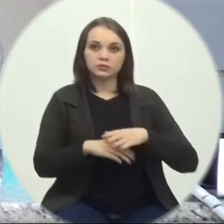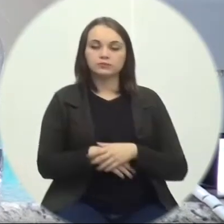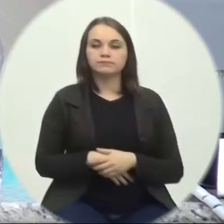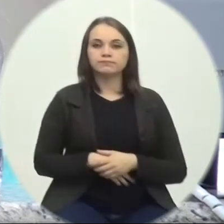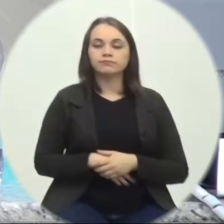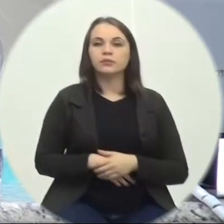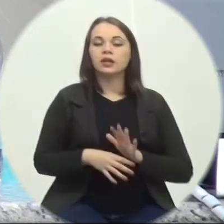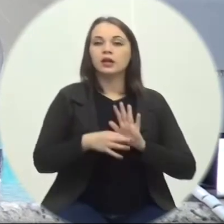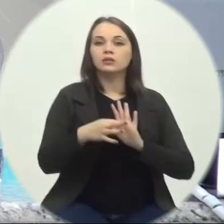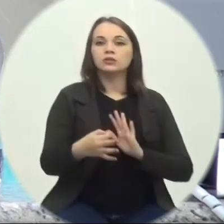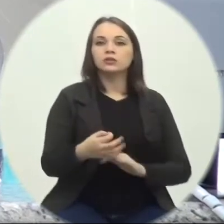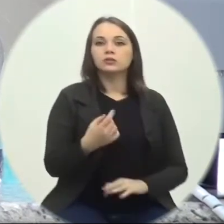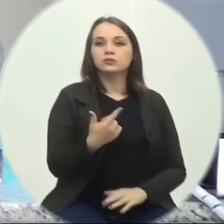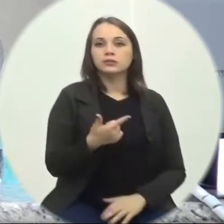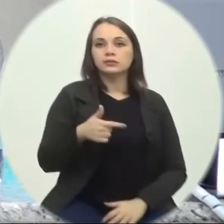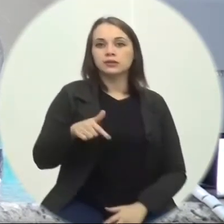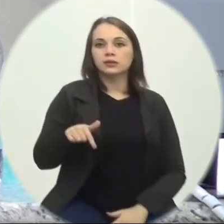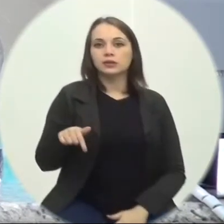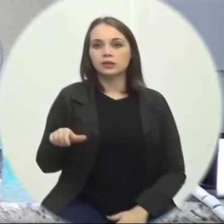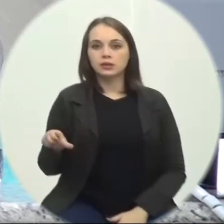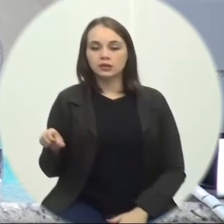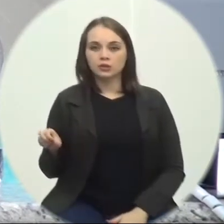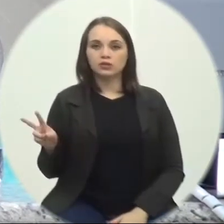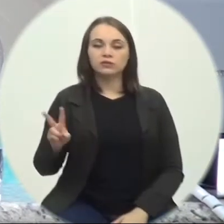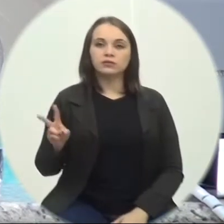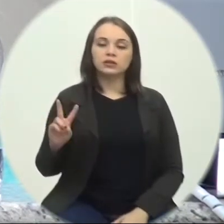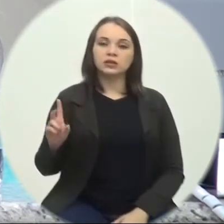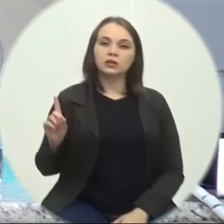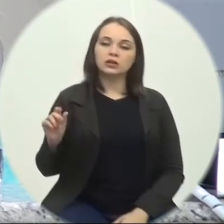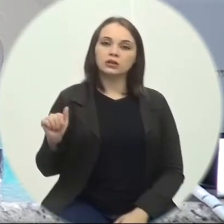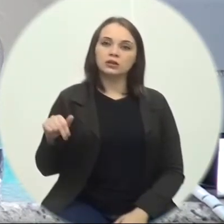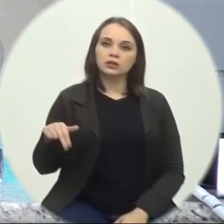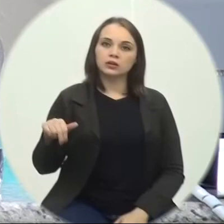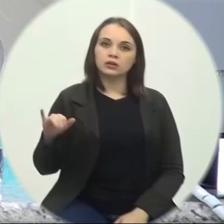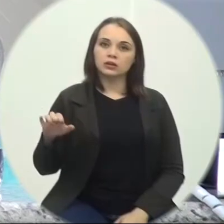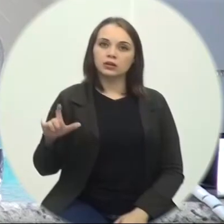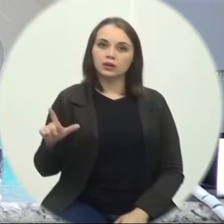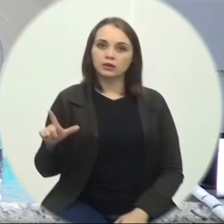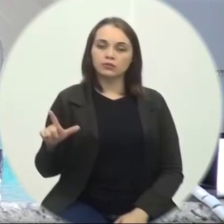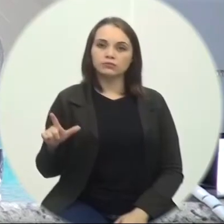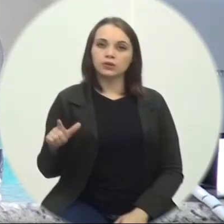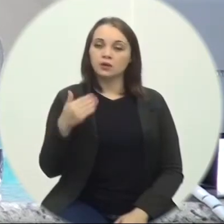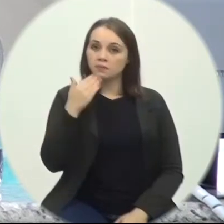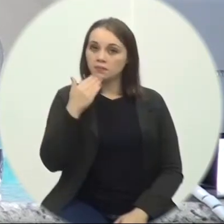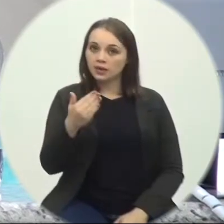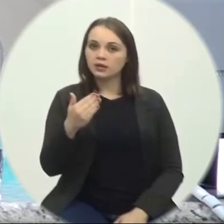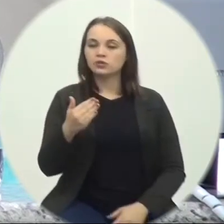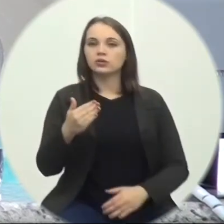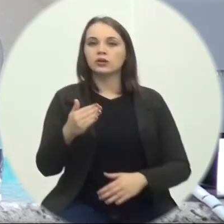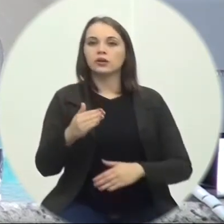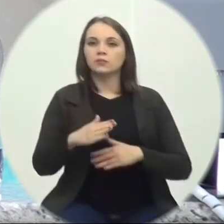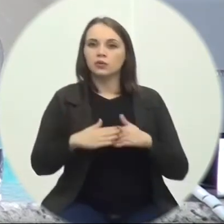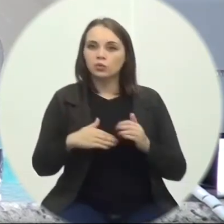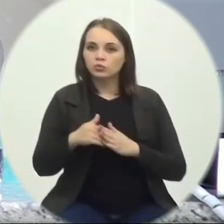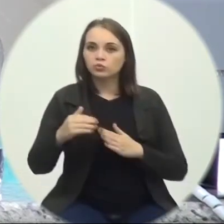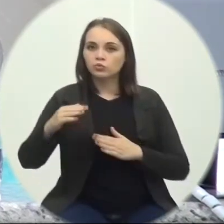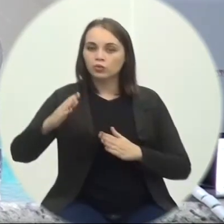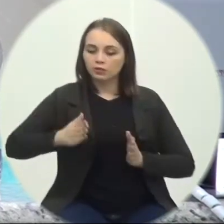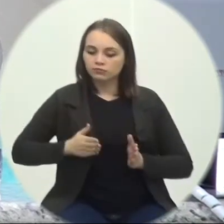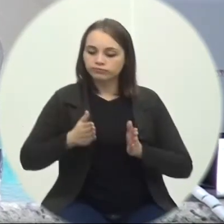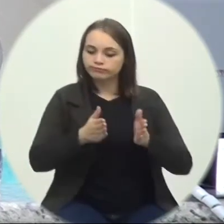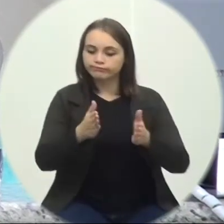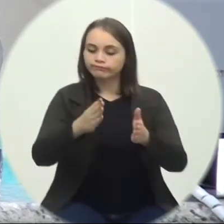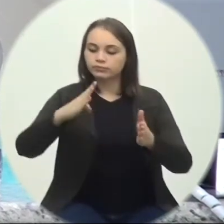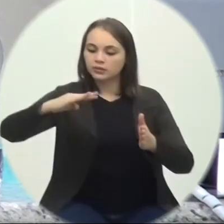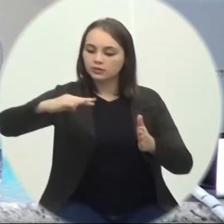Indicação 279-2021 Autor Vereador Daniel Frederico Antunes Construção De uma Boca De Lobo Na rua Silvério Antônio